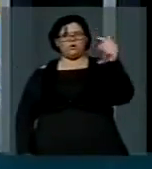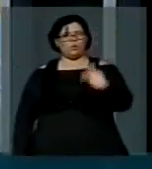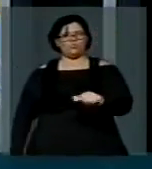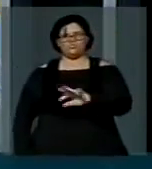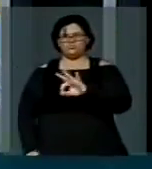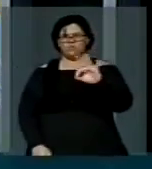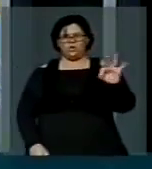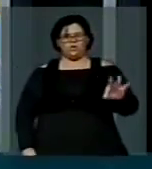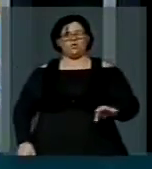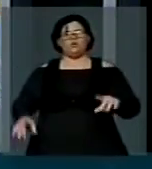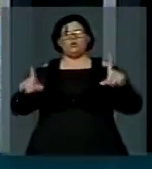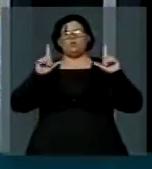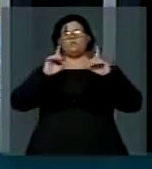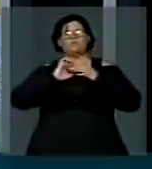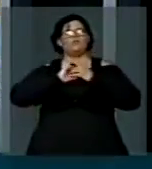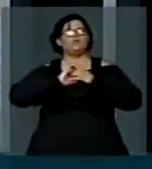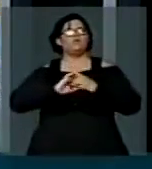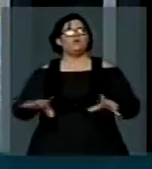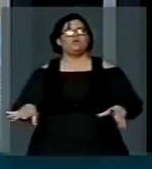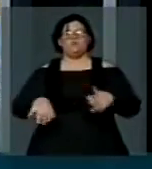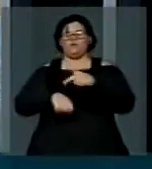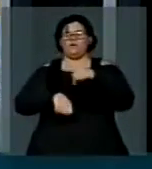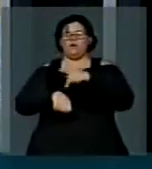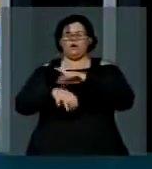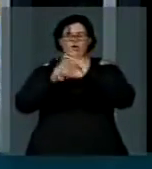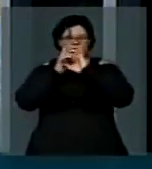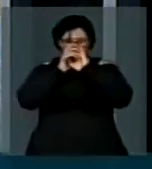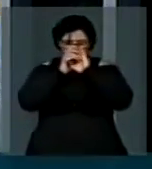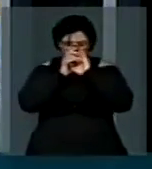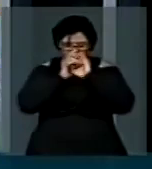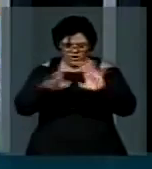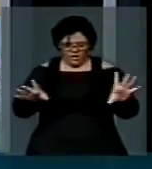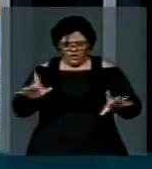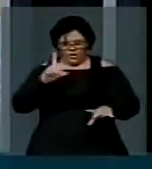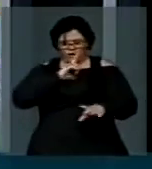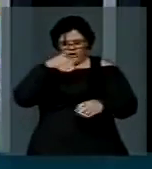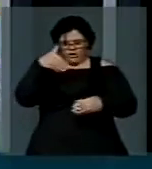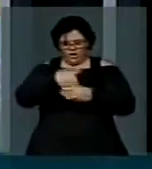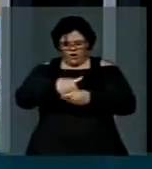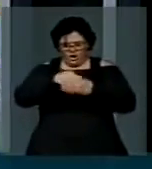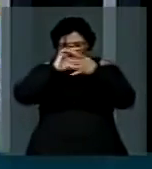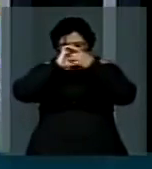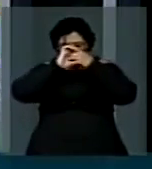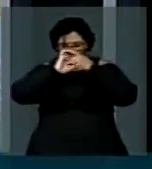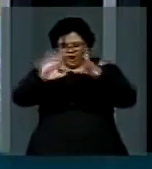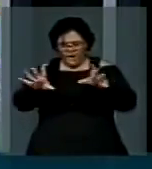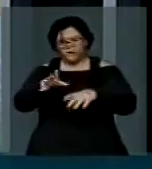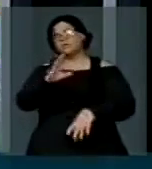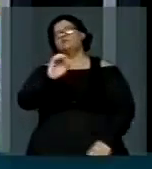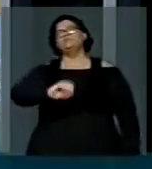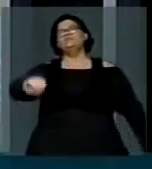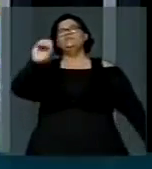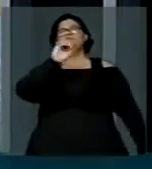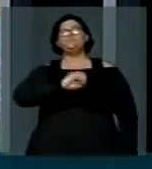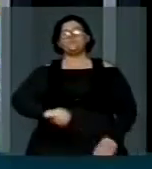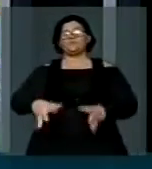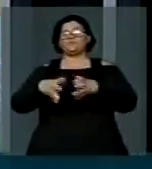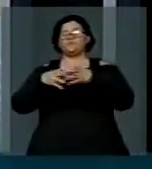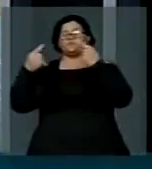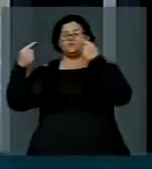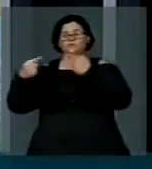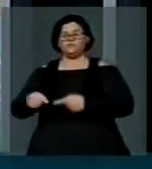imprensa é livre, o país funciona e teremos eleições livres em outubro e as oposições